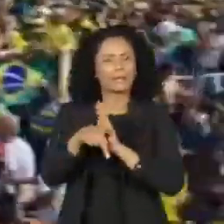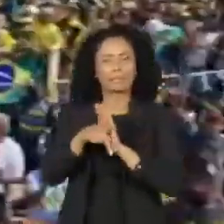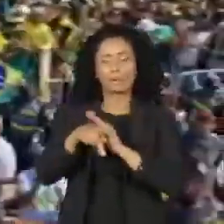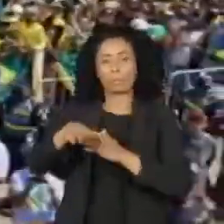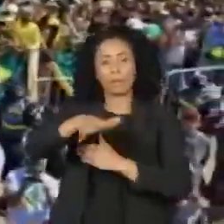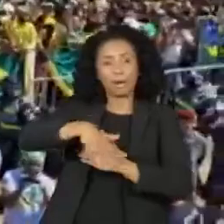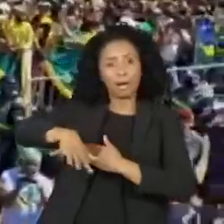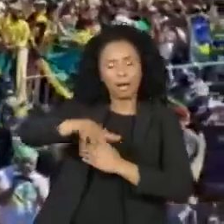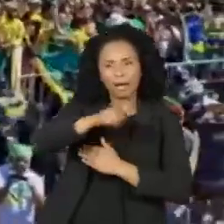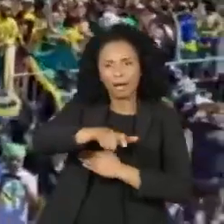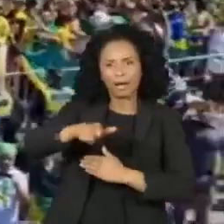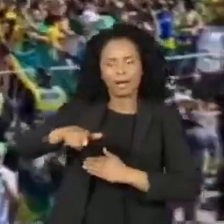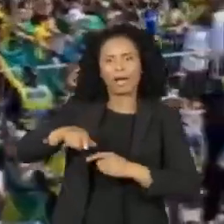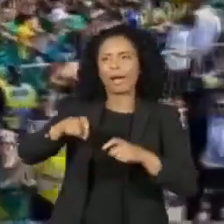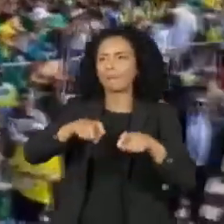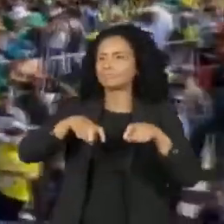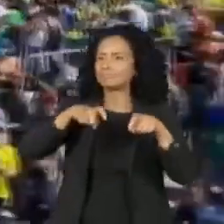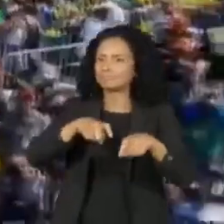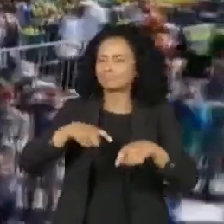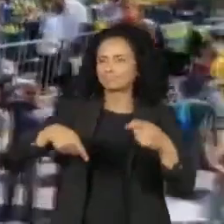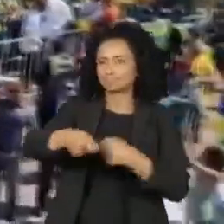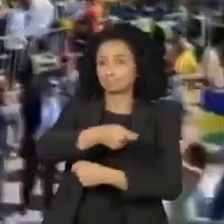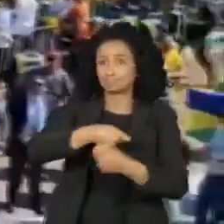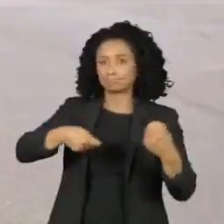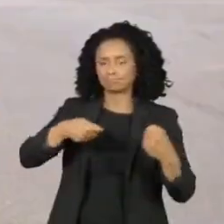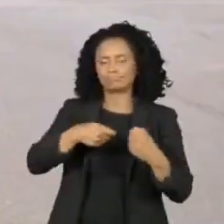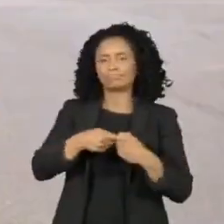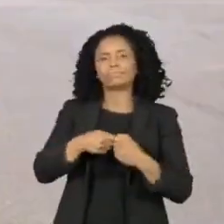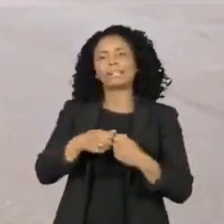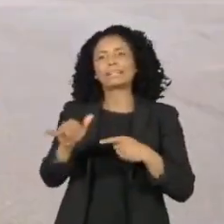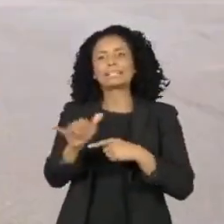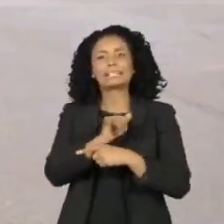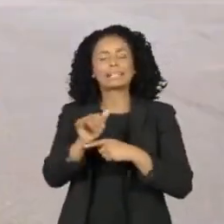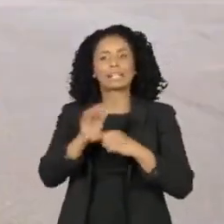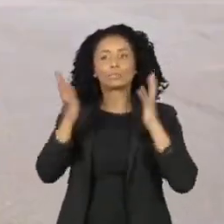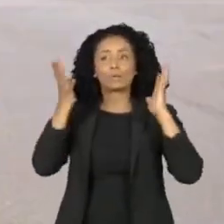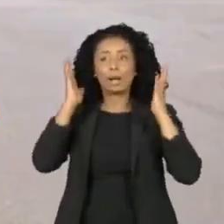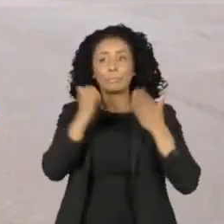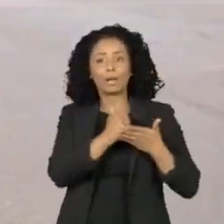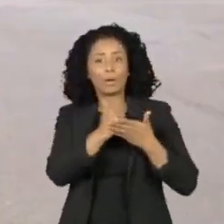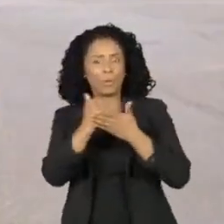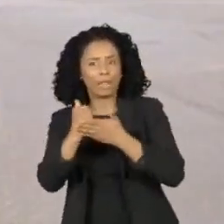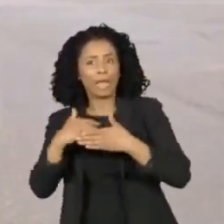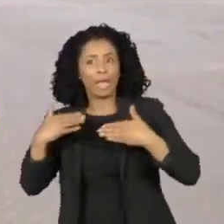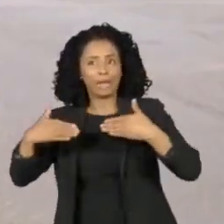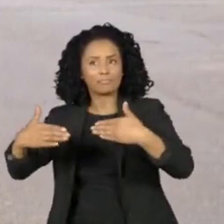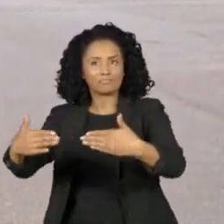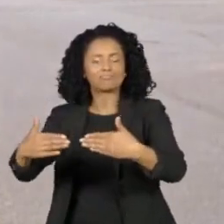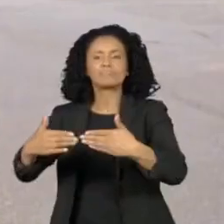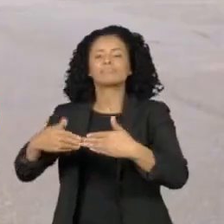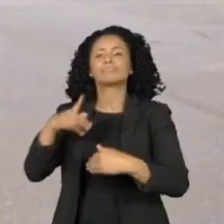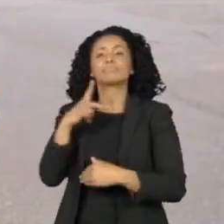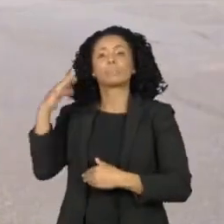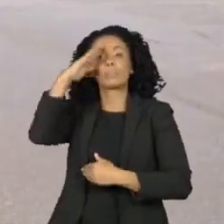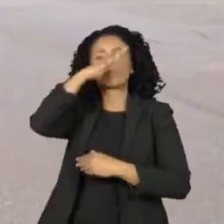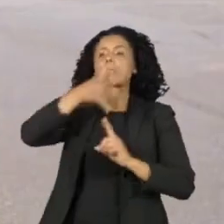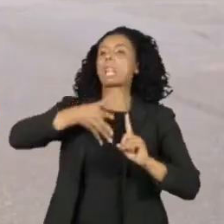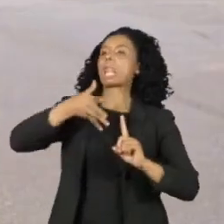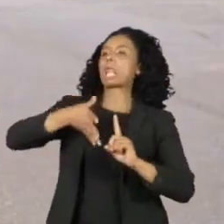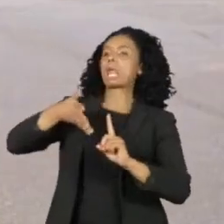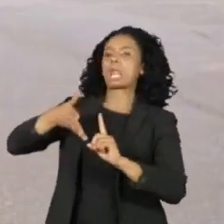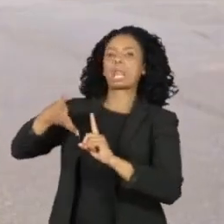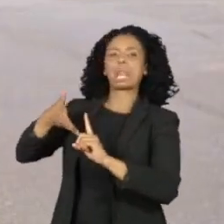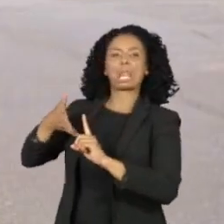articulam um caminhão de som que deve ser levado até a esplanada dos ministérios para que Bolsonaro faça um discurso